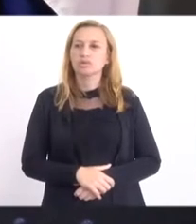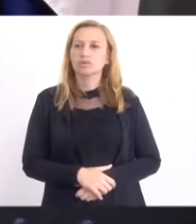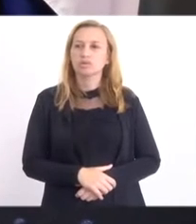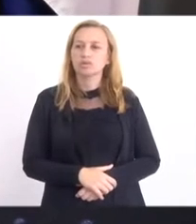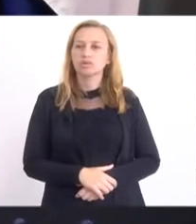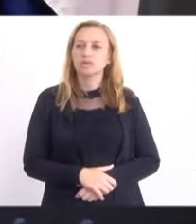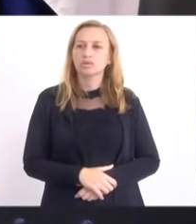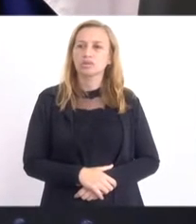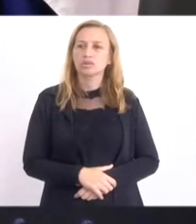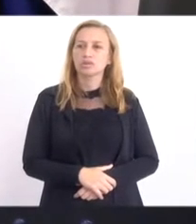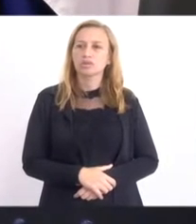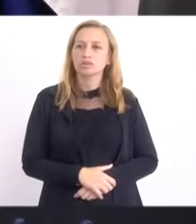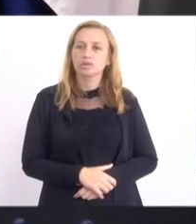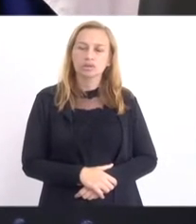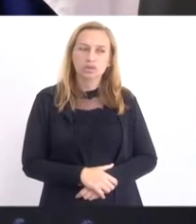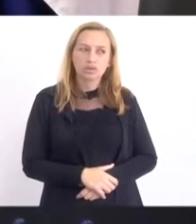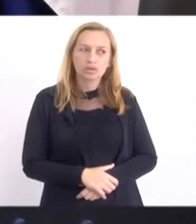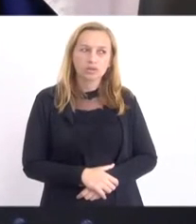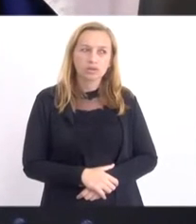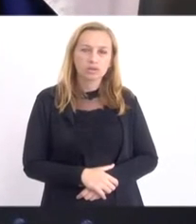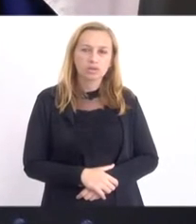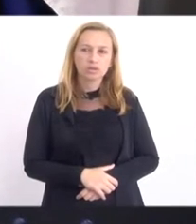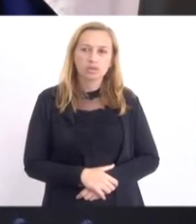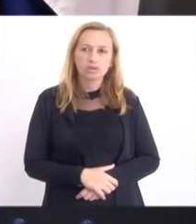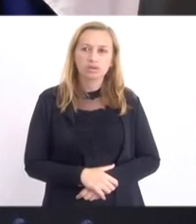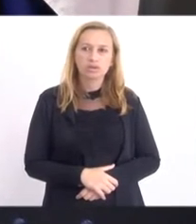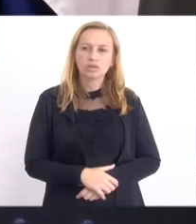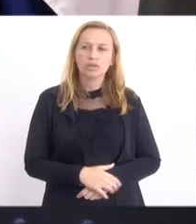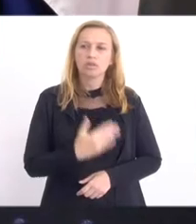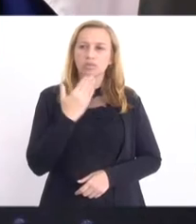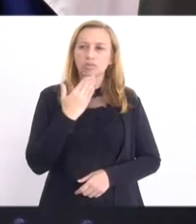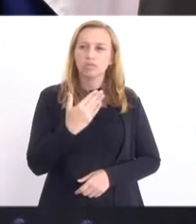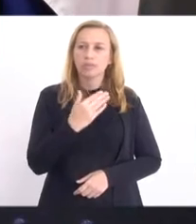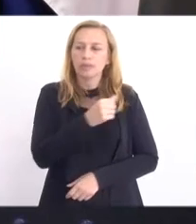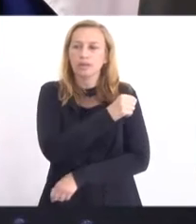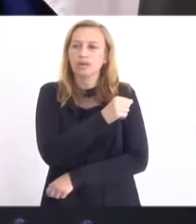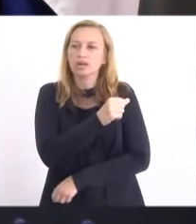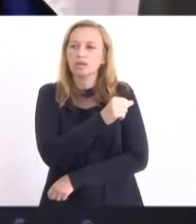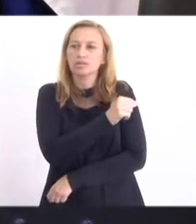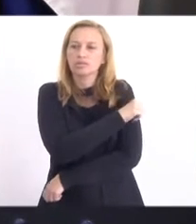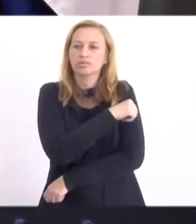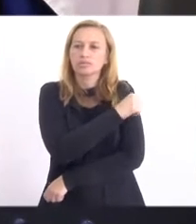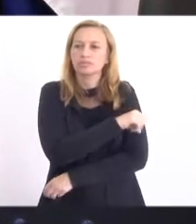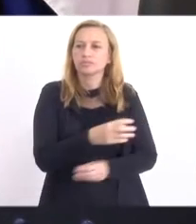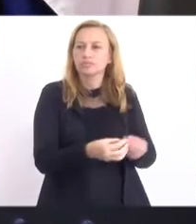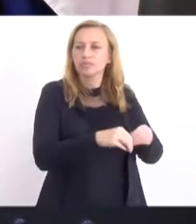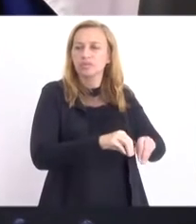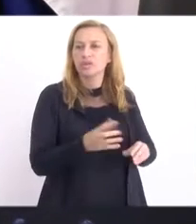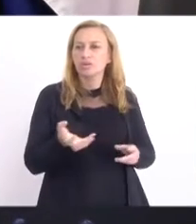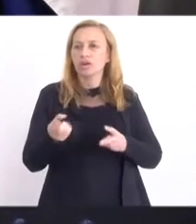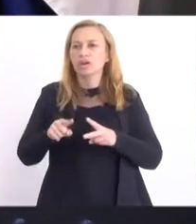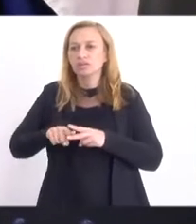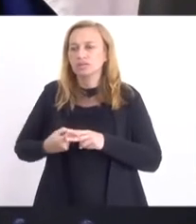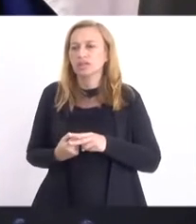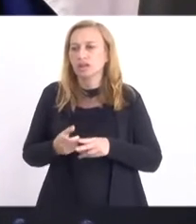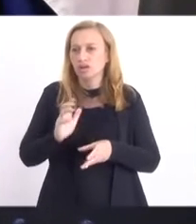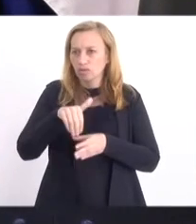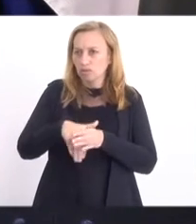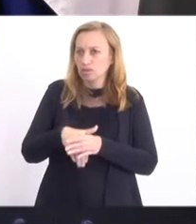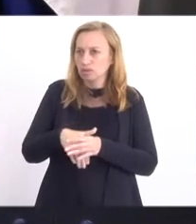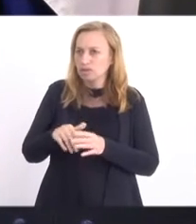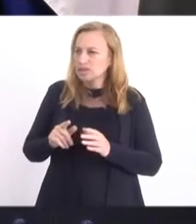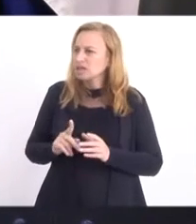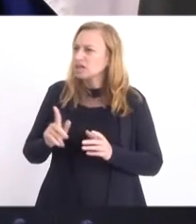O parecer é pela... Tinha sido sugerido pela enfermeira Regiane pela prejudicabilidade. Eu quero alterar o voto. Na linha de que